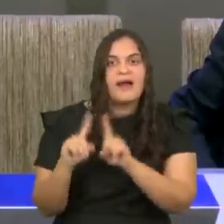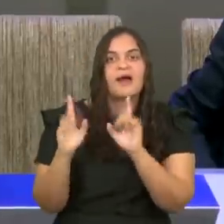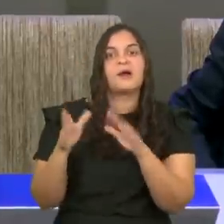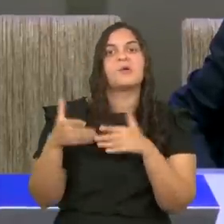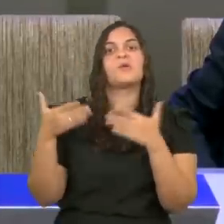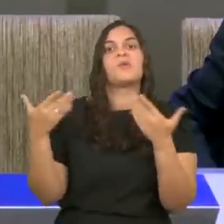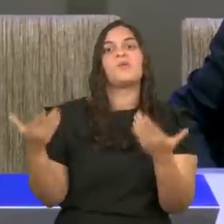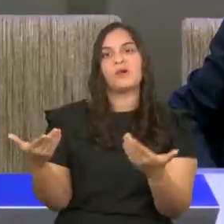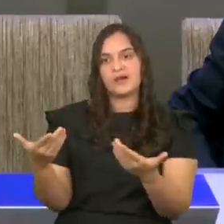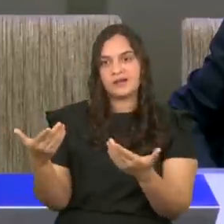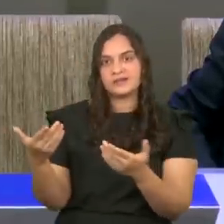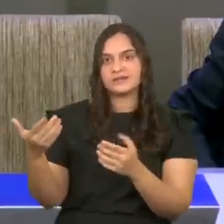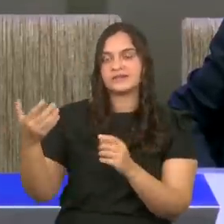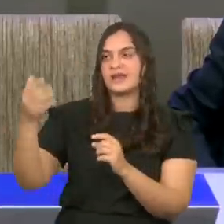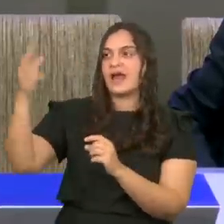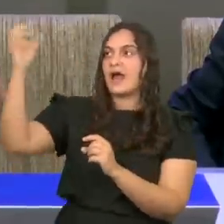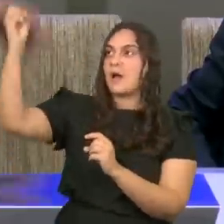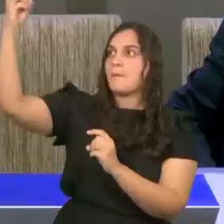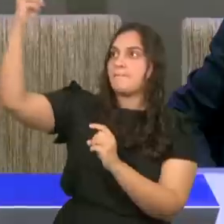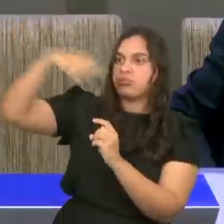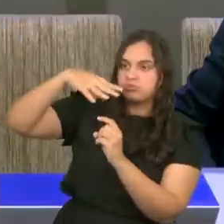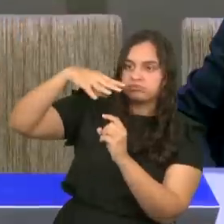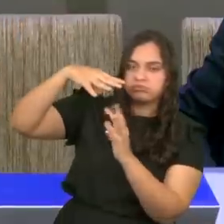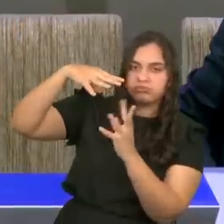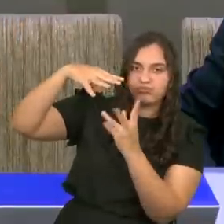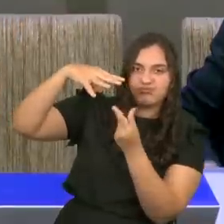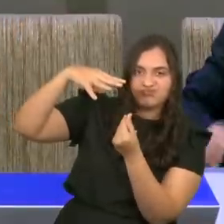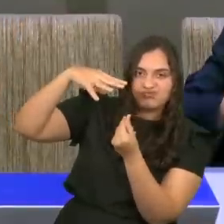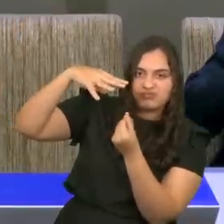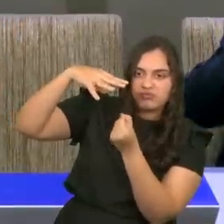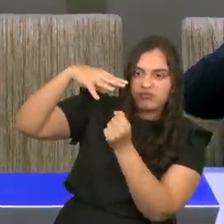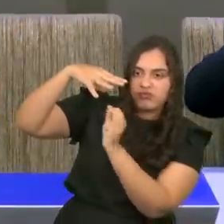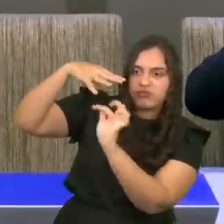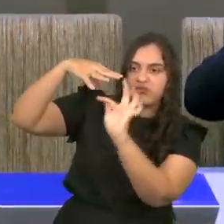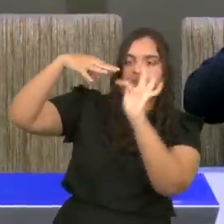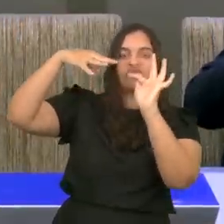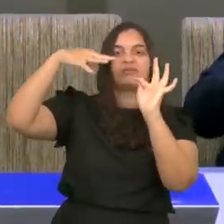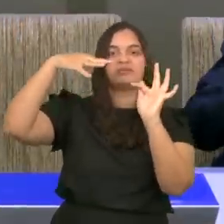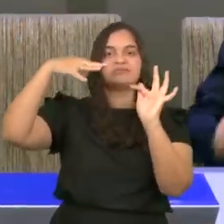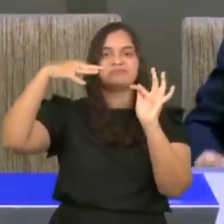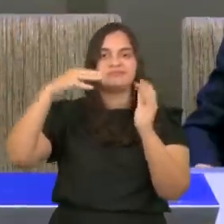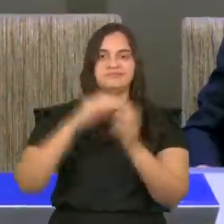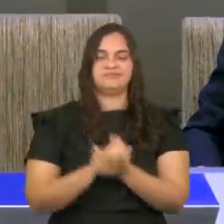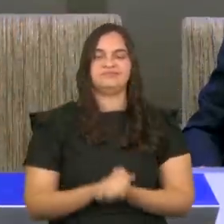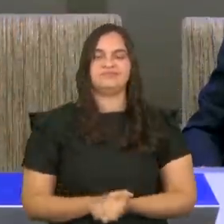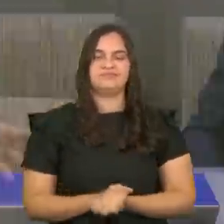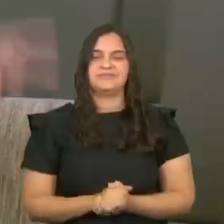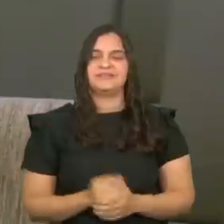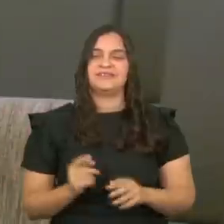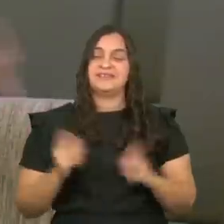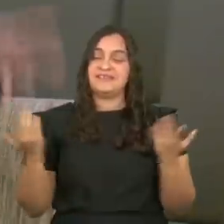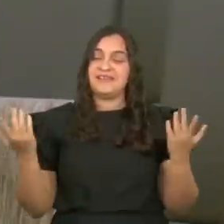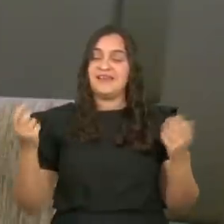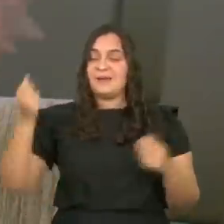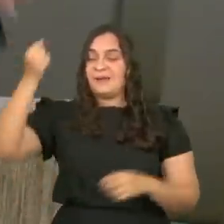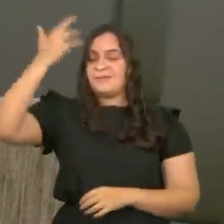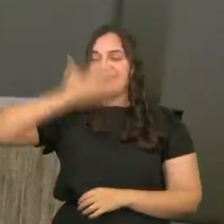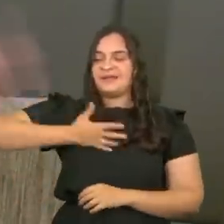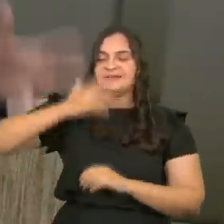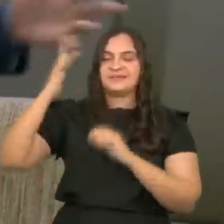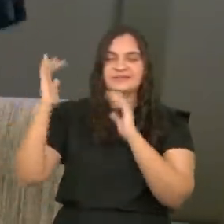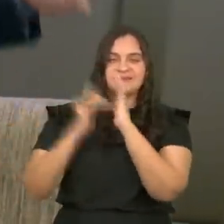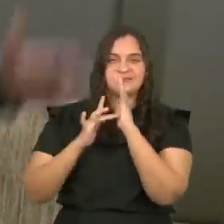bate, ela, rejuvenesce. A presença, de Deus, é quem, nos